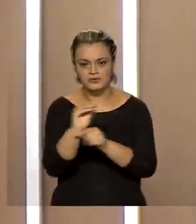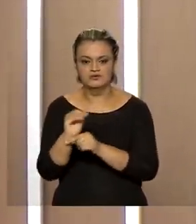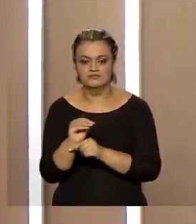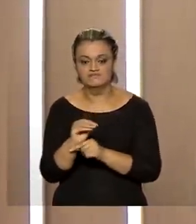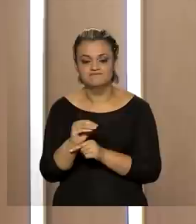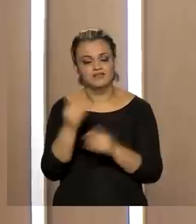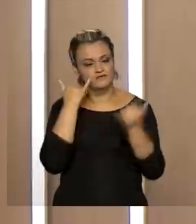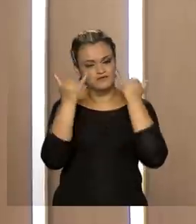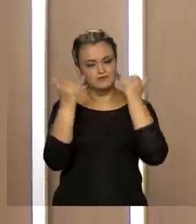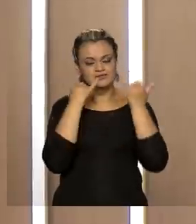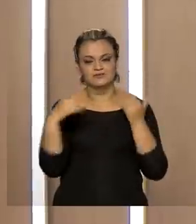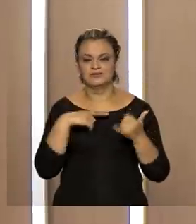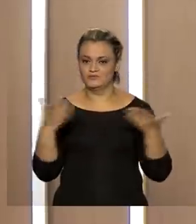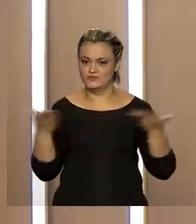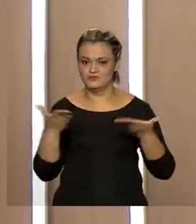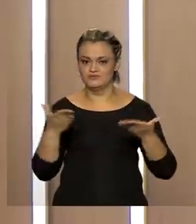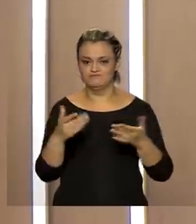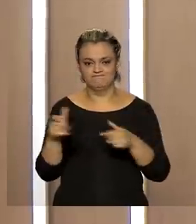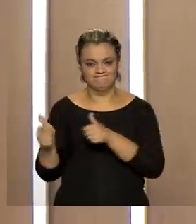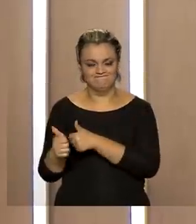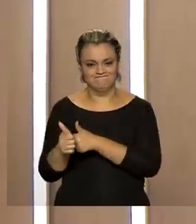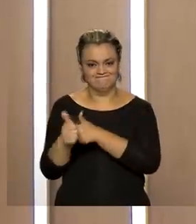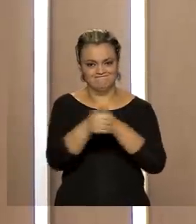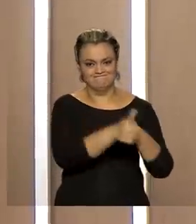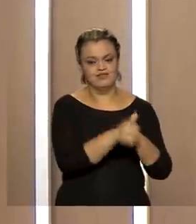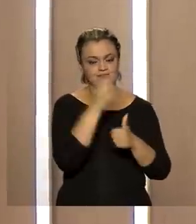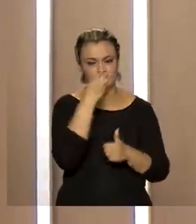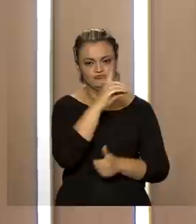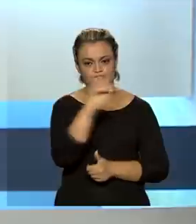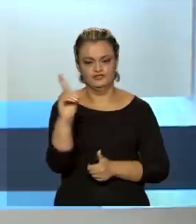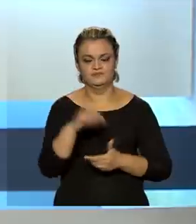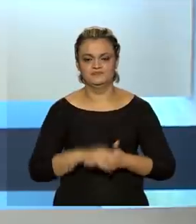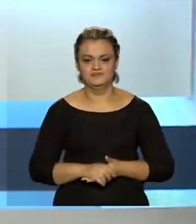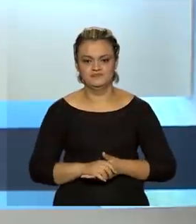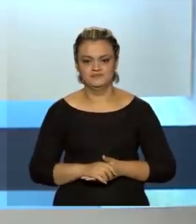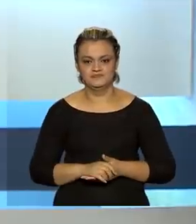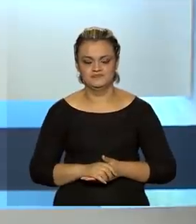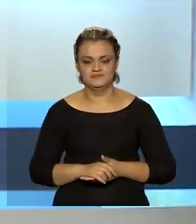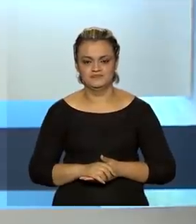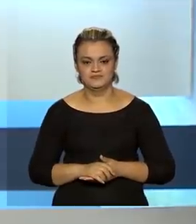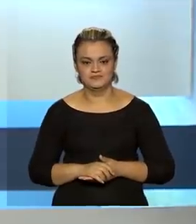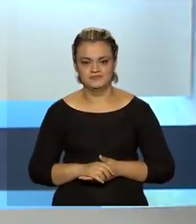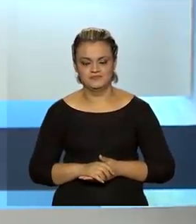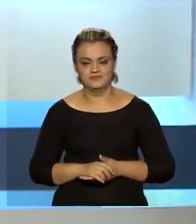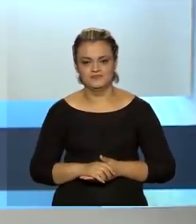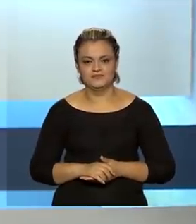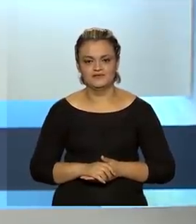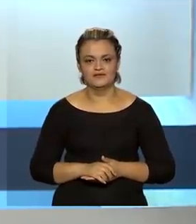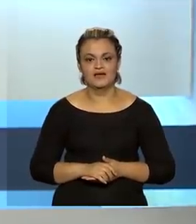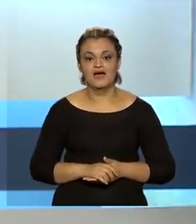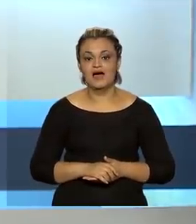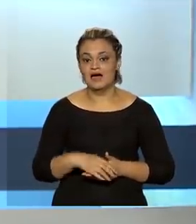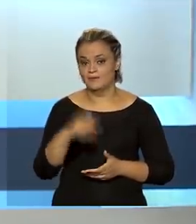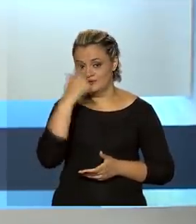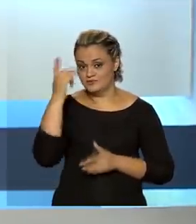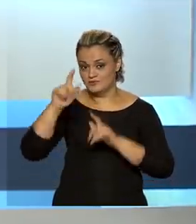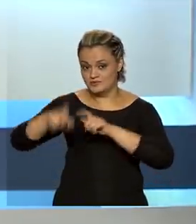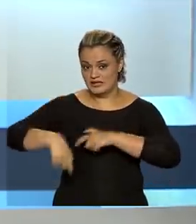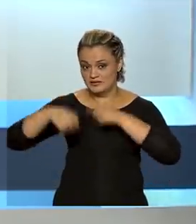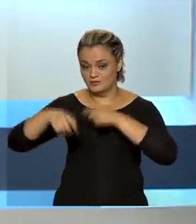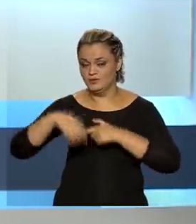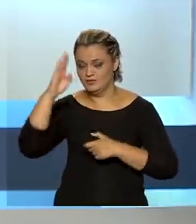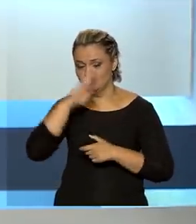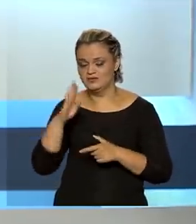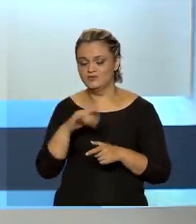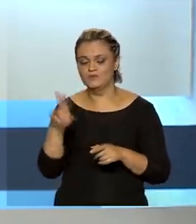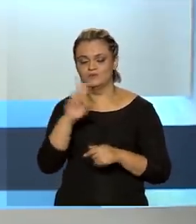Bom, essa é a informação que nós tínhamos para hoje, continue conosco. E tenha um ótimo dia. E olha, agricultores brasileiros têm usado uma técnica